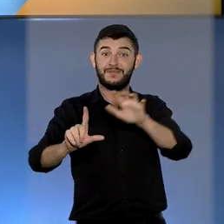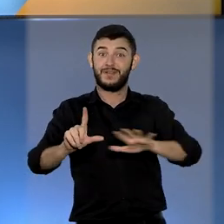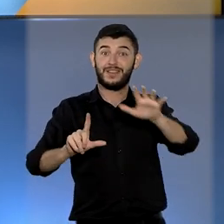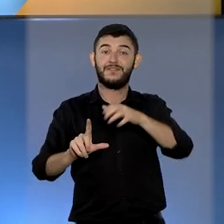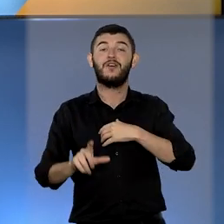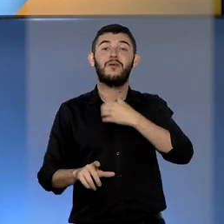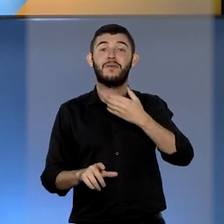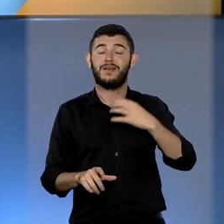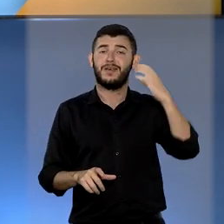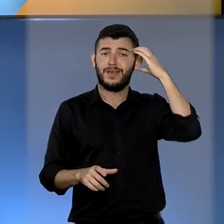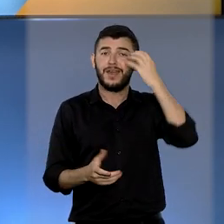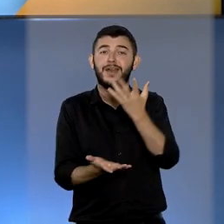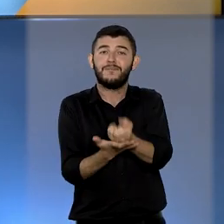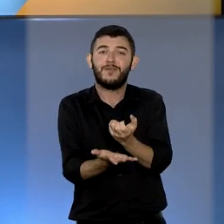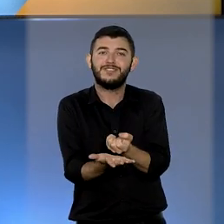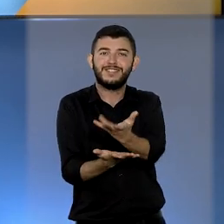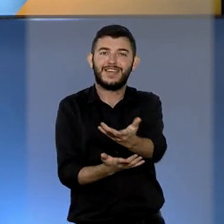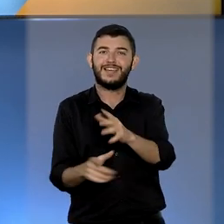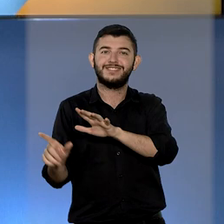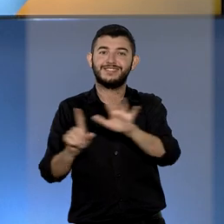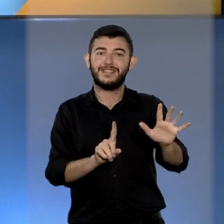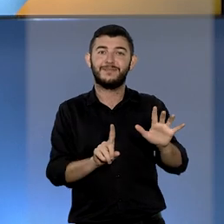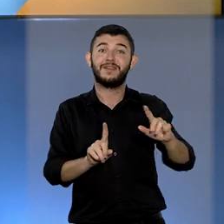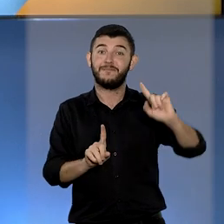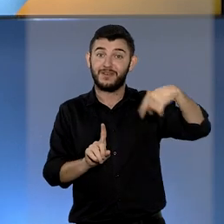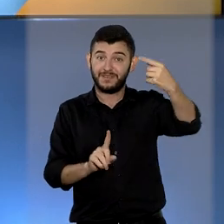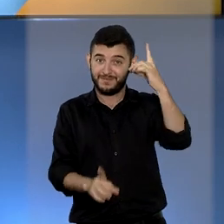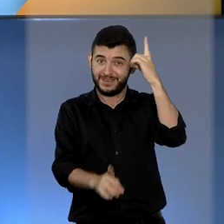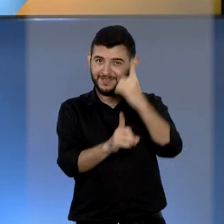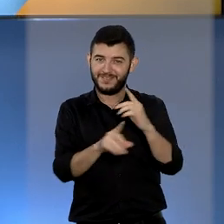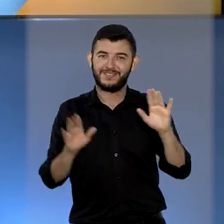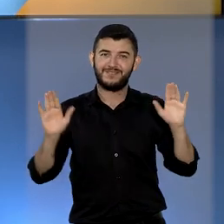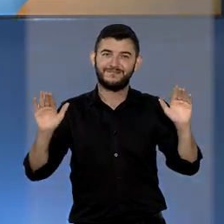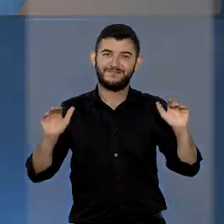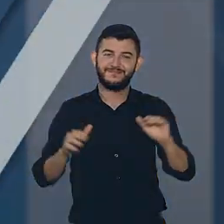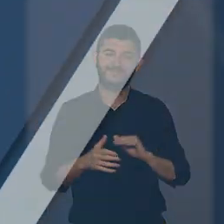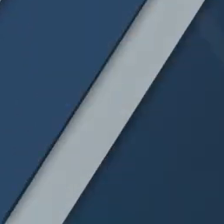plataformas de podcast. A gente volta semana que vem. Tchau, tchau!